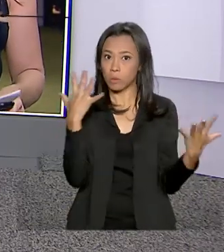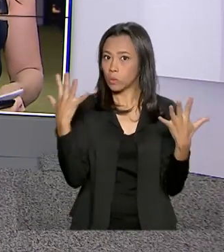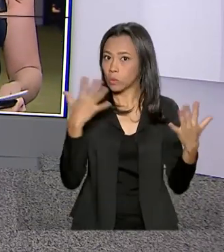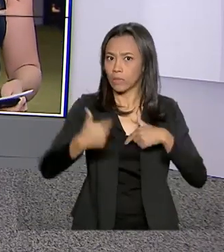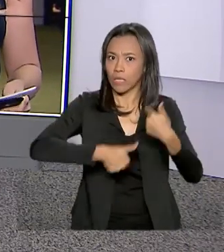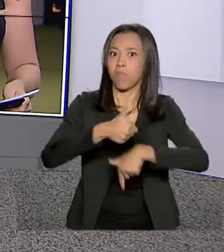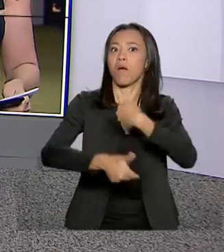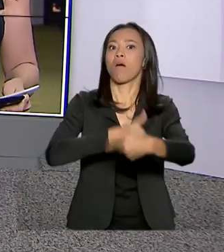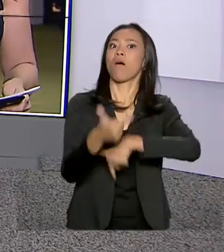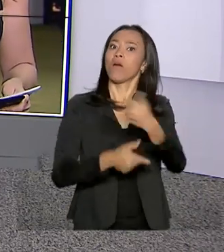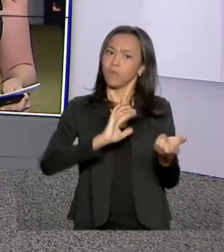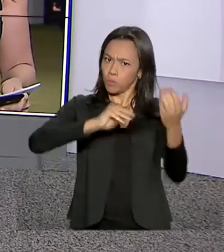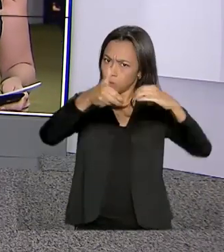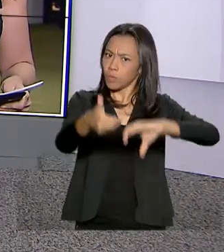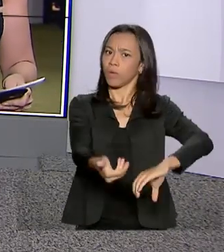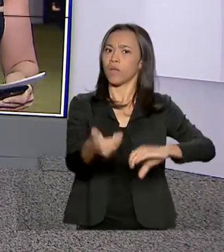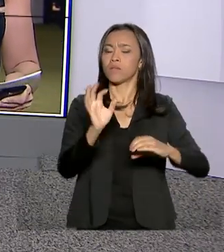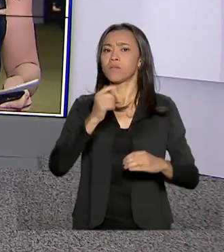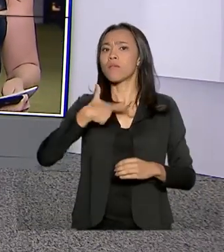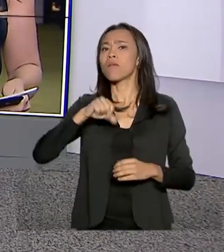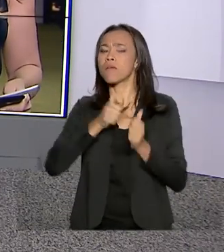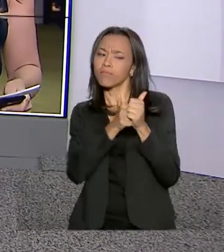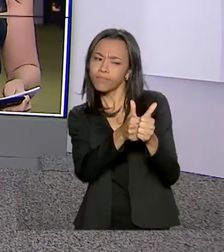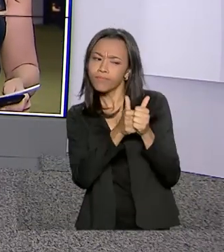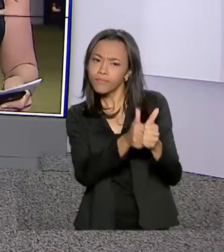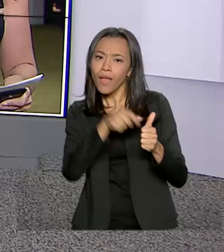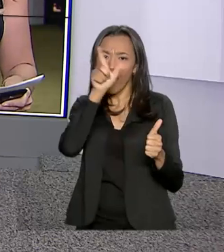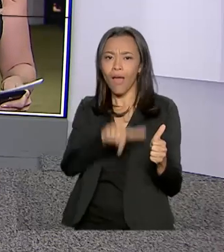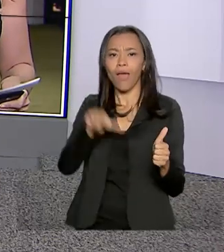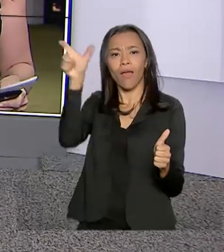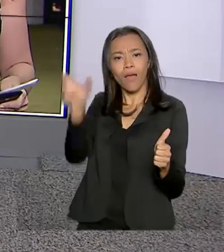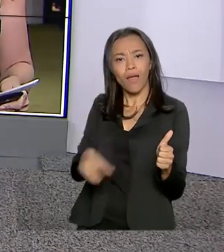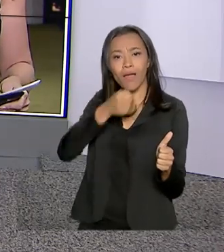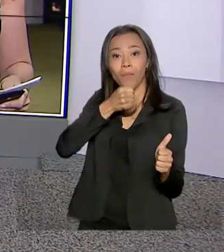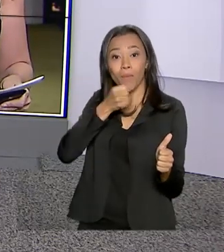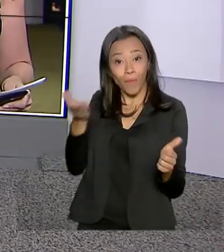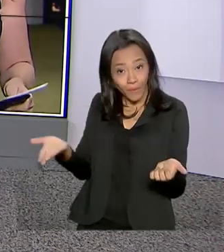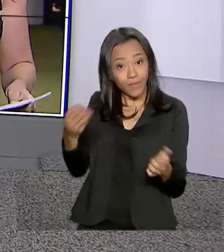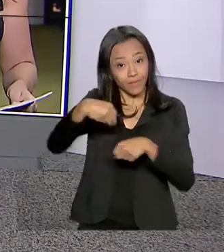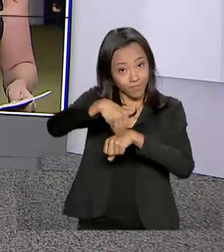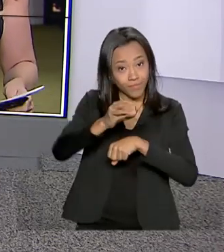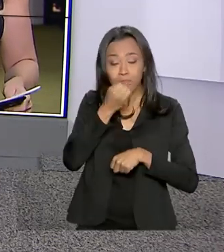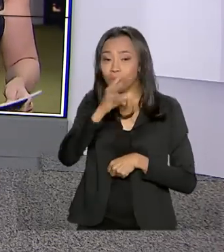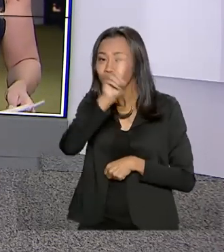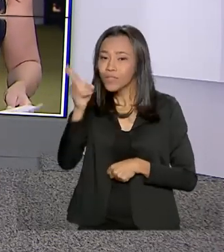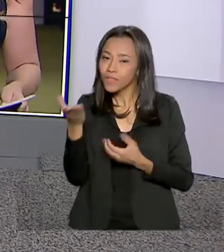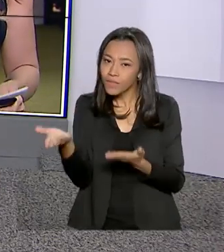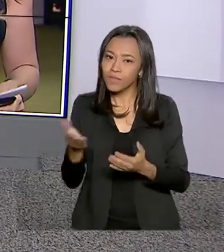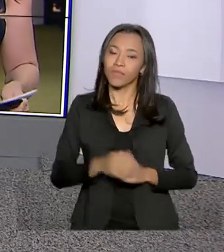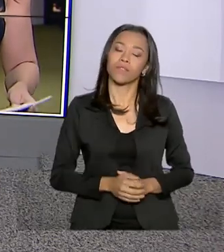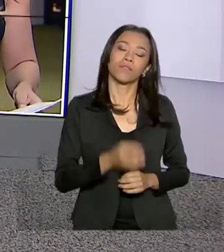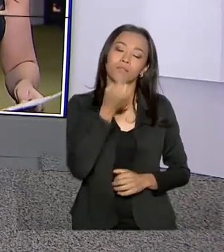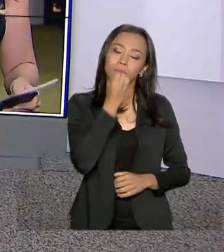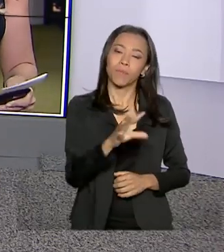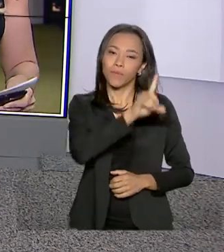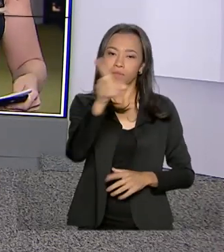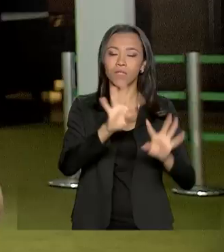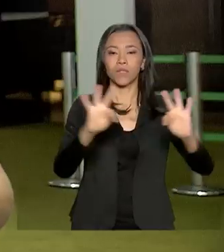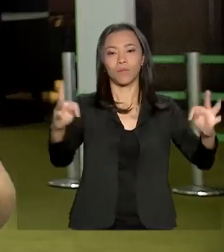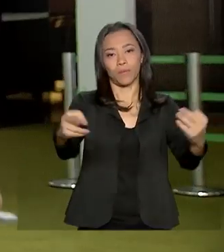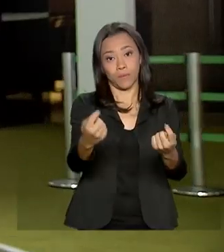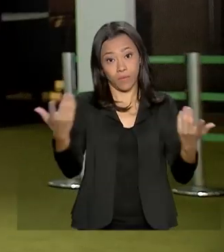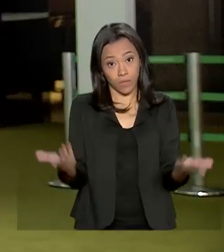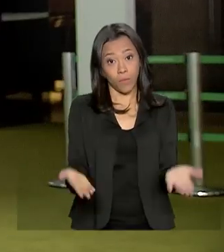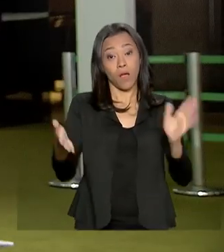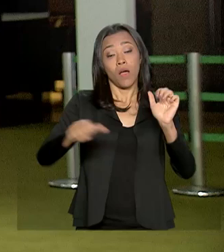no Congresso Nacional. Quem acompanha toda a movimentação por lá é a repórter Selma Dias. Oi, Selma, bom dia para você. Oi, Carla, bom dia a você e a todos. Olha,